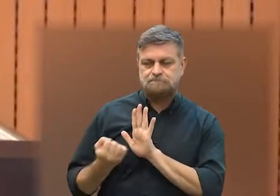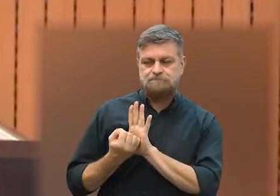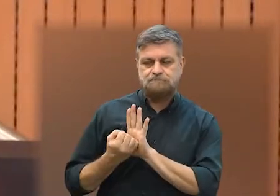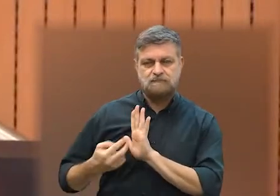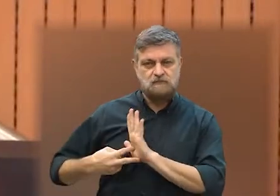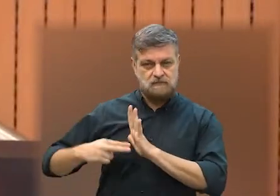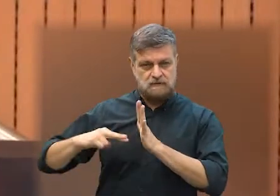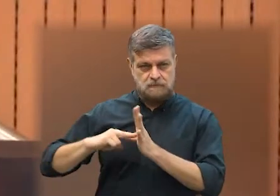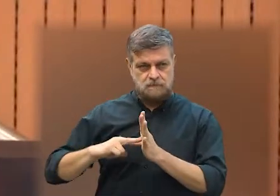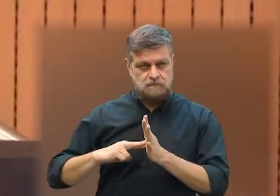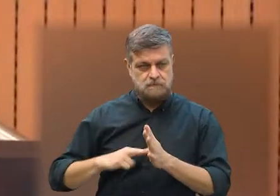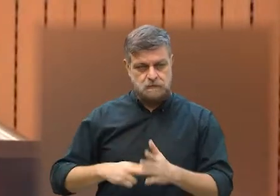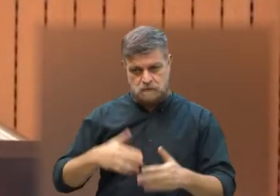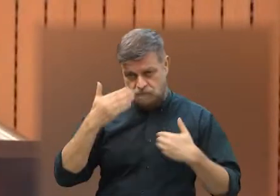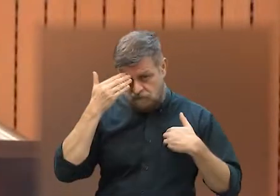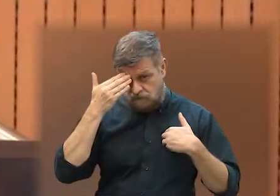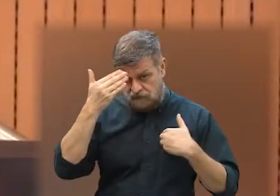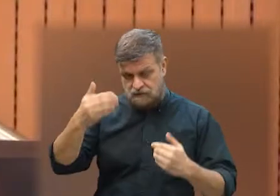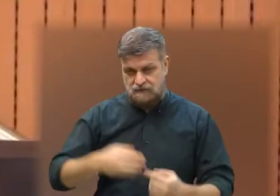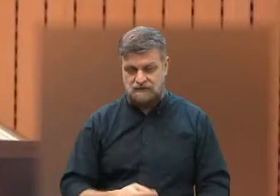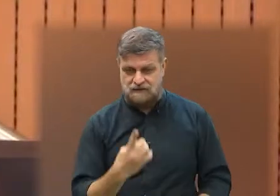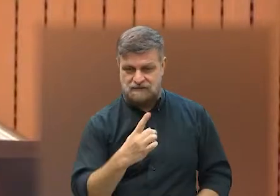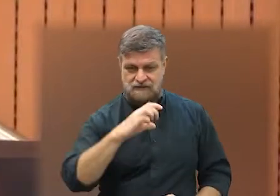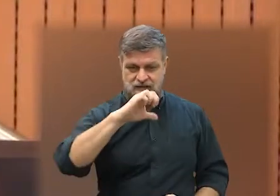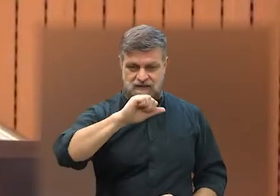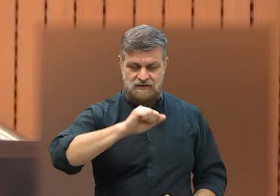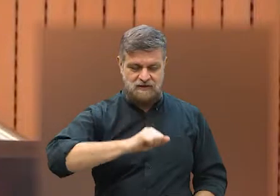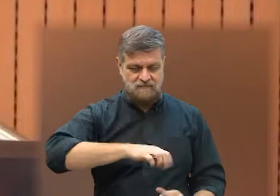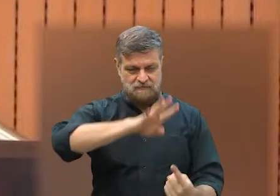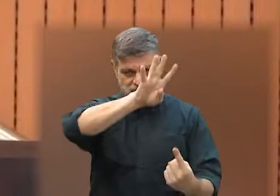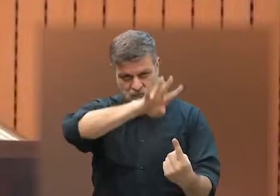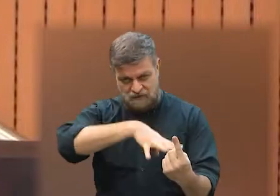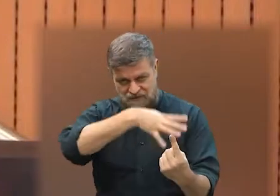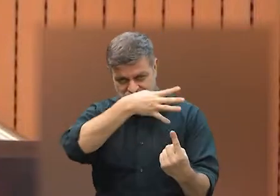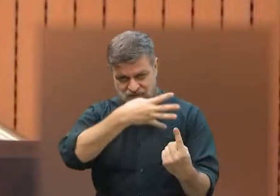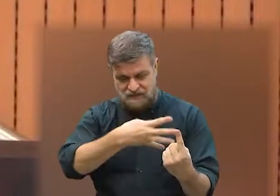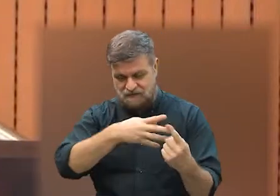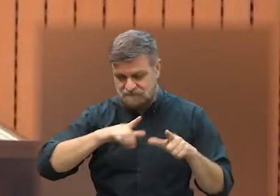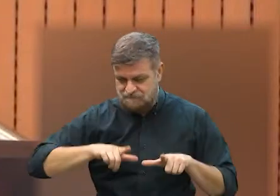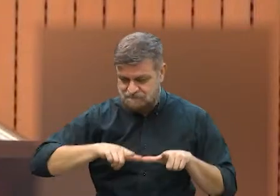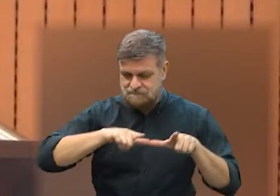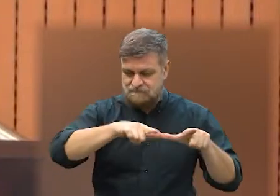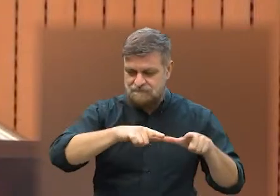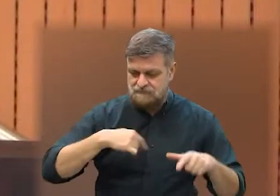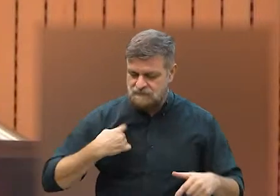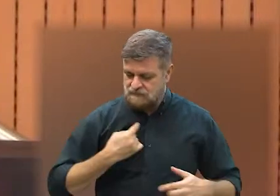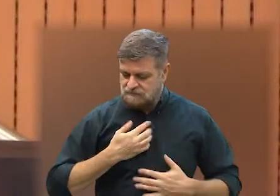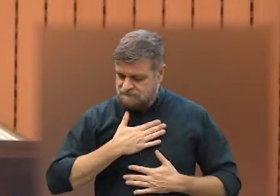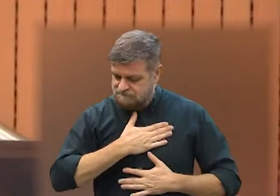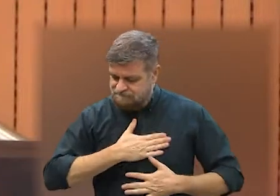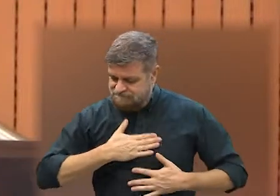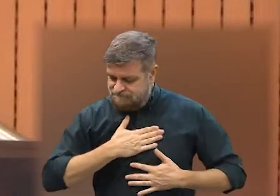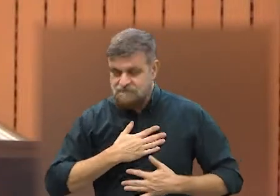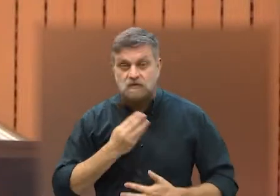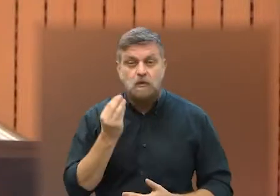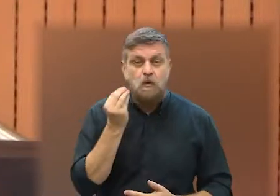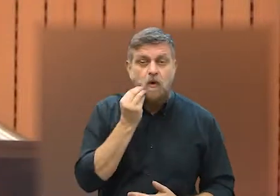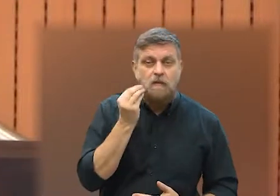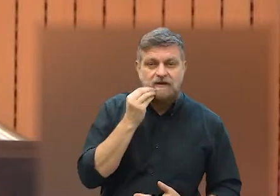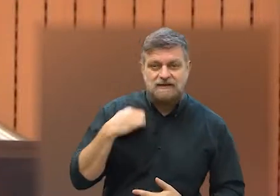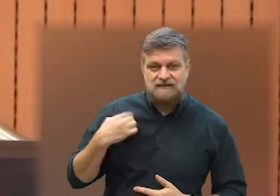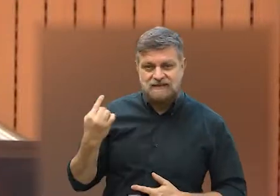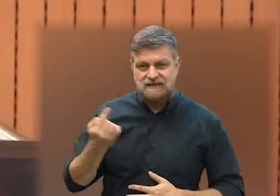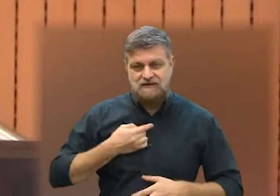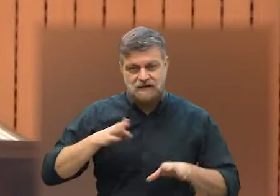Agradecendo vocês, os homenageados, as homenageadas, por nos dar essa oportunidade